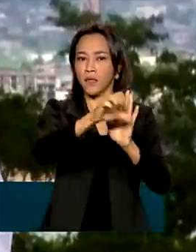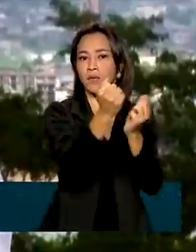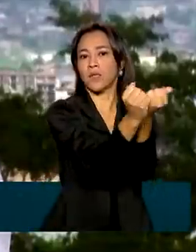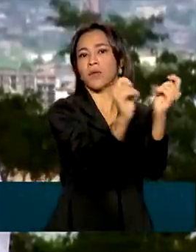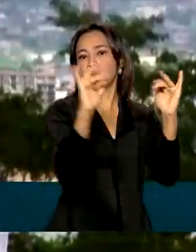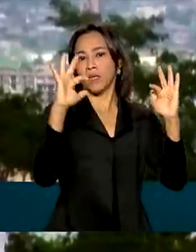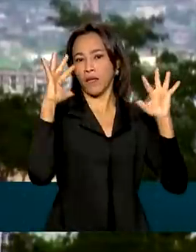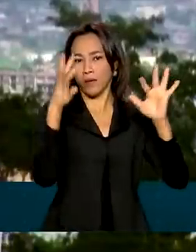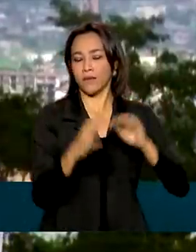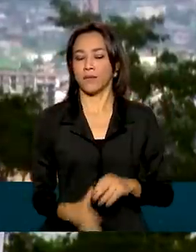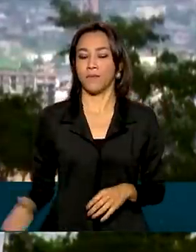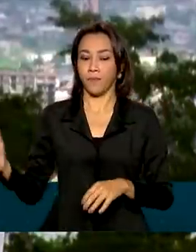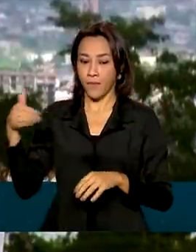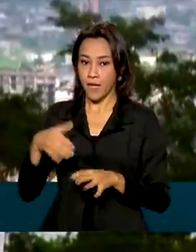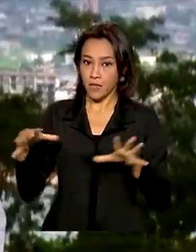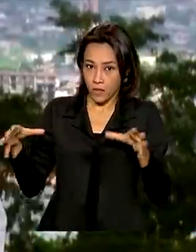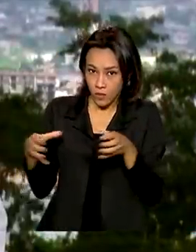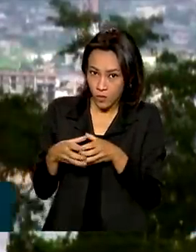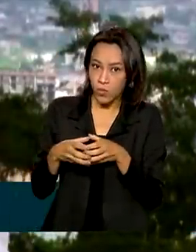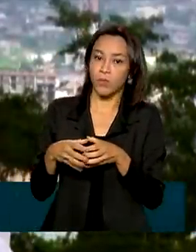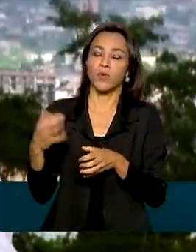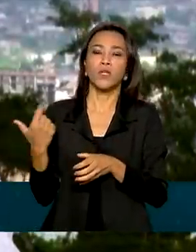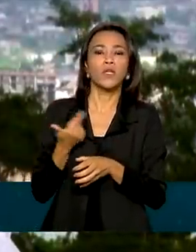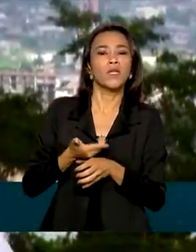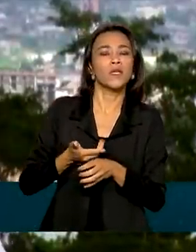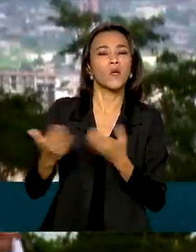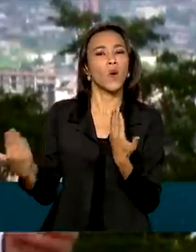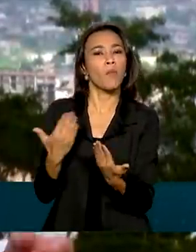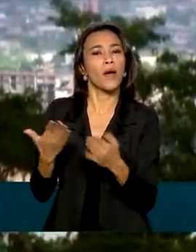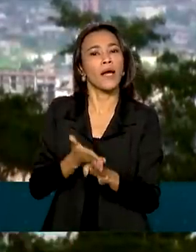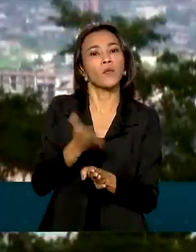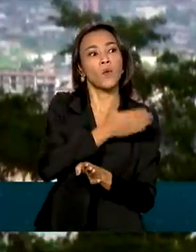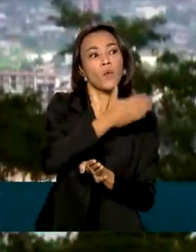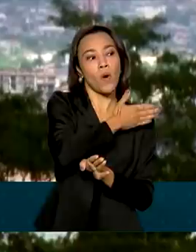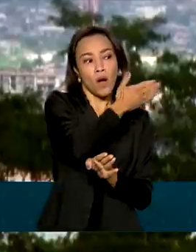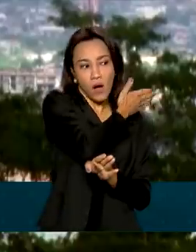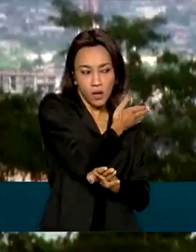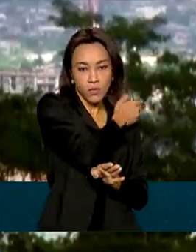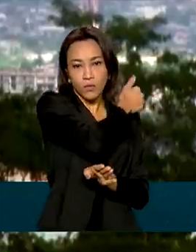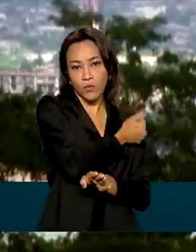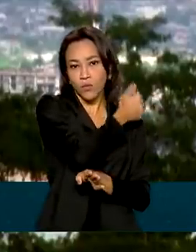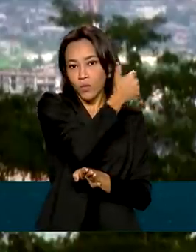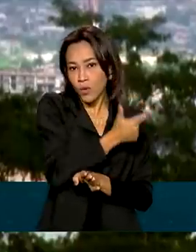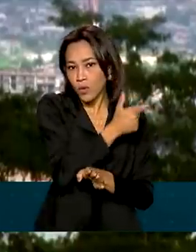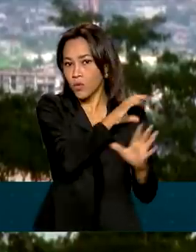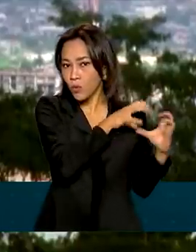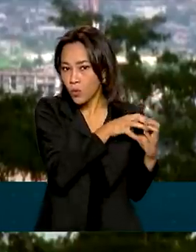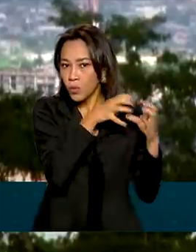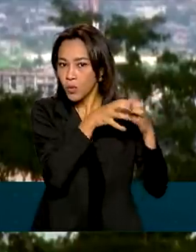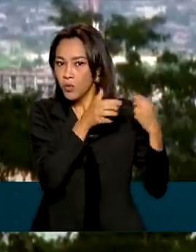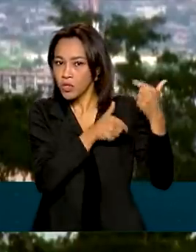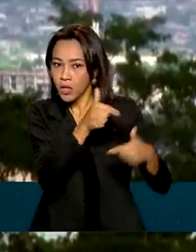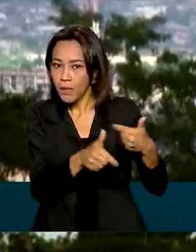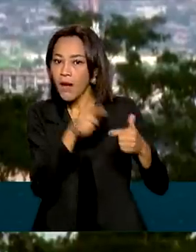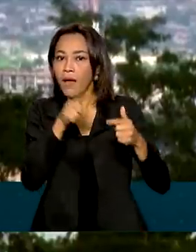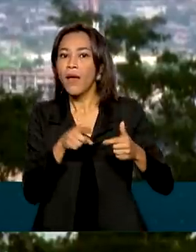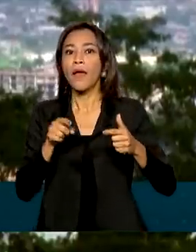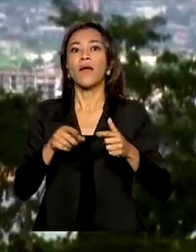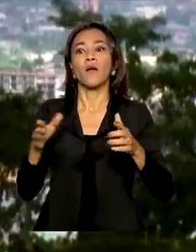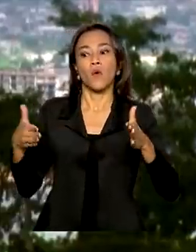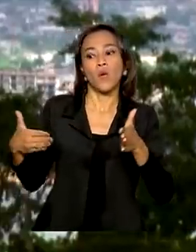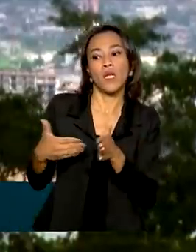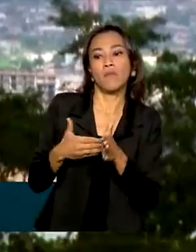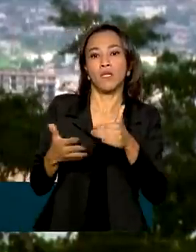diferencial da Operação Samaúma em relação às operações anteriores, Verde Brasil 1 e 2, é a restrição do espaço de atuação.